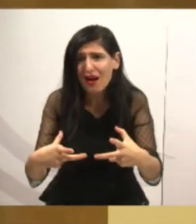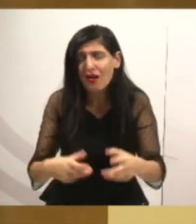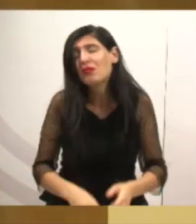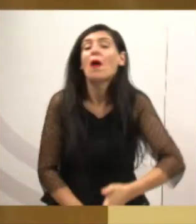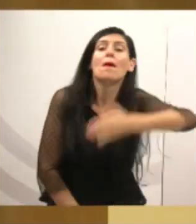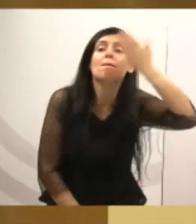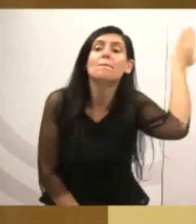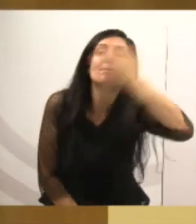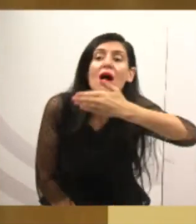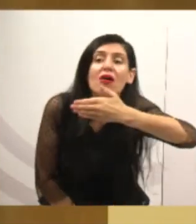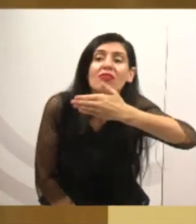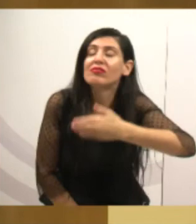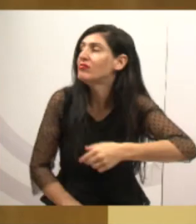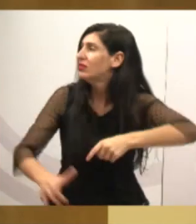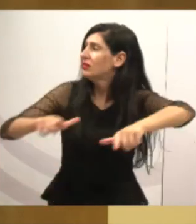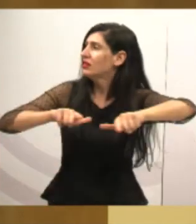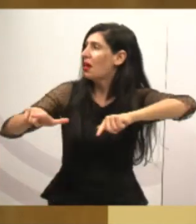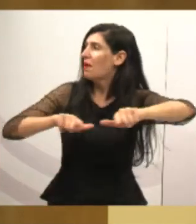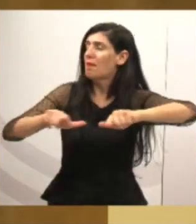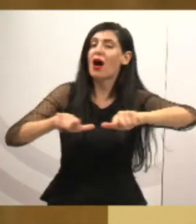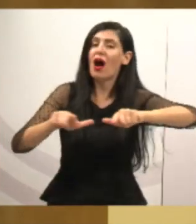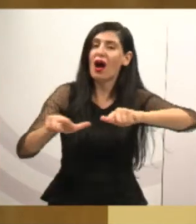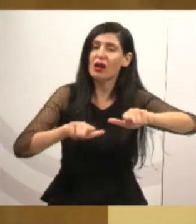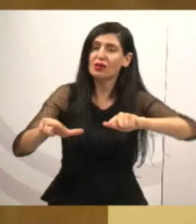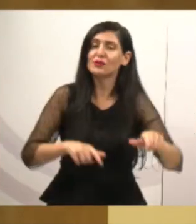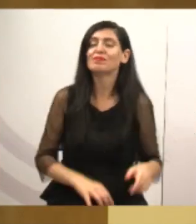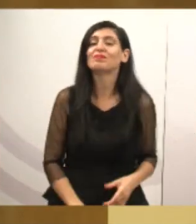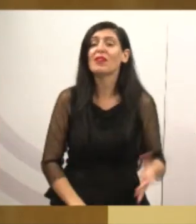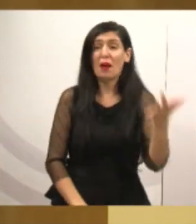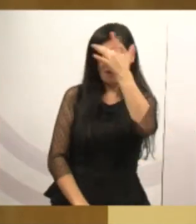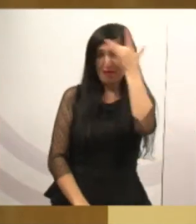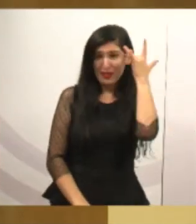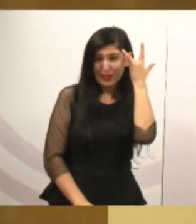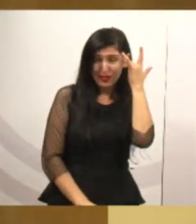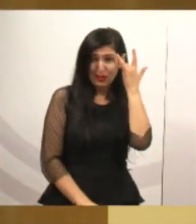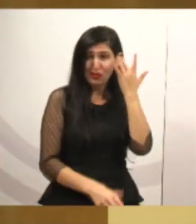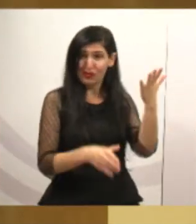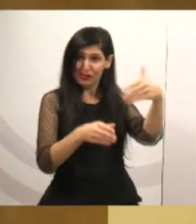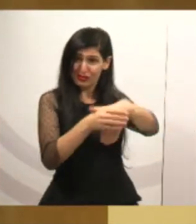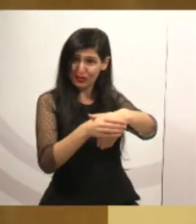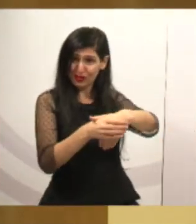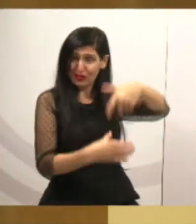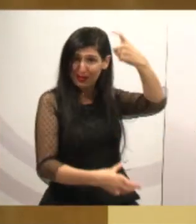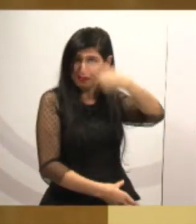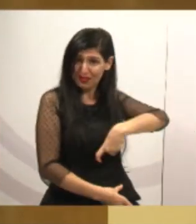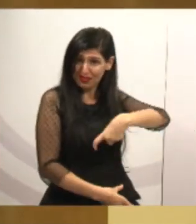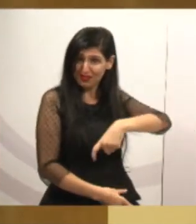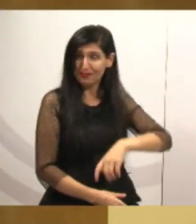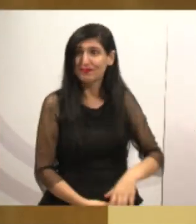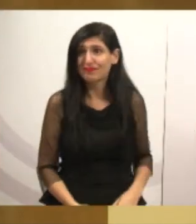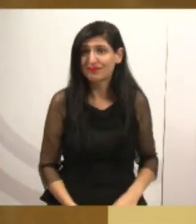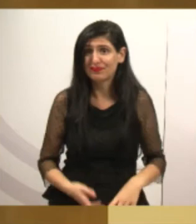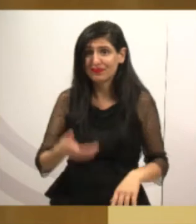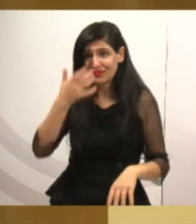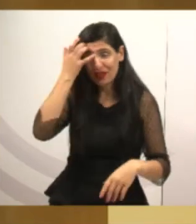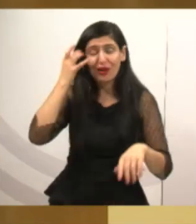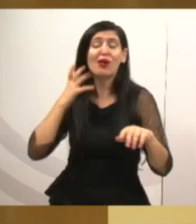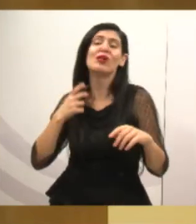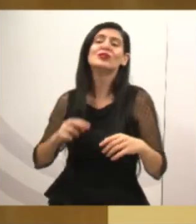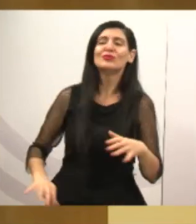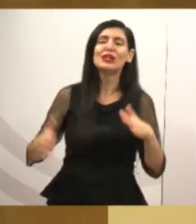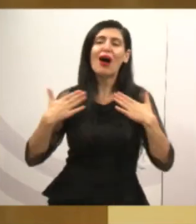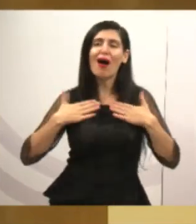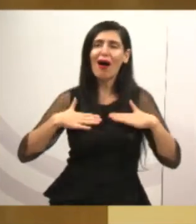o nosso trabalho. Estou mostrando no dia a dia. Fui eleito pelo povo, pela população, e a gente é muito tranquilo, muito